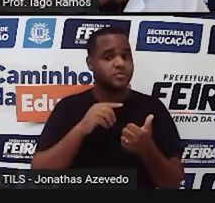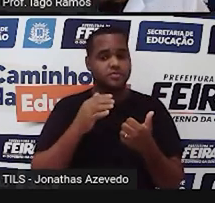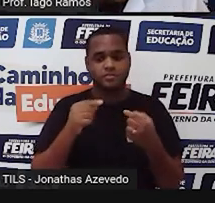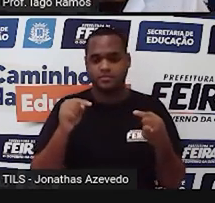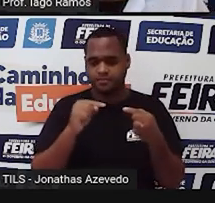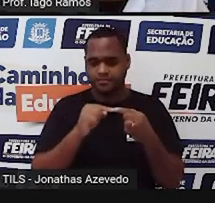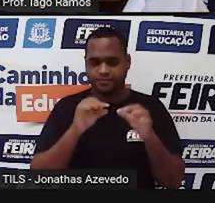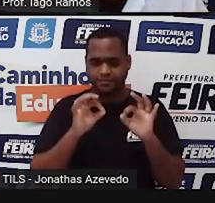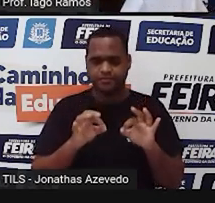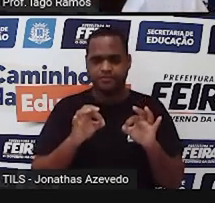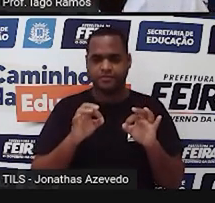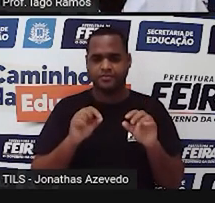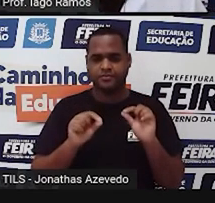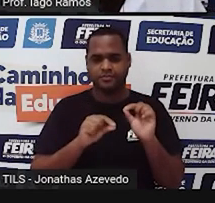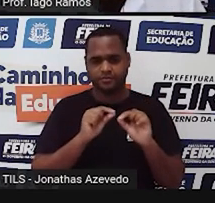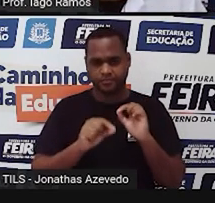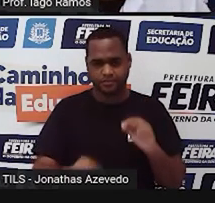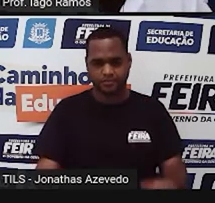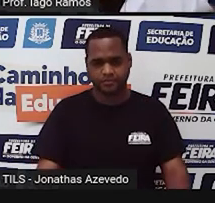mesmo? Olha só.